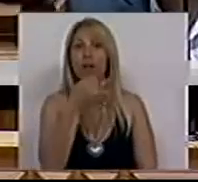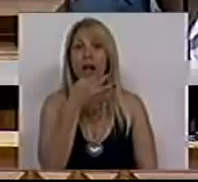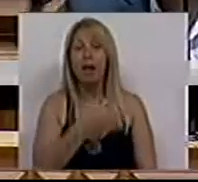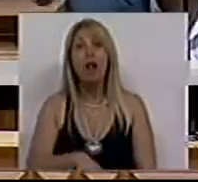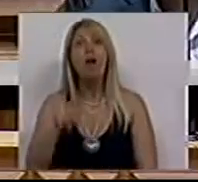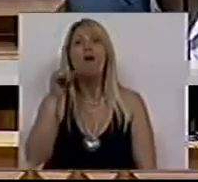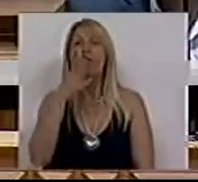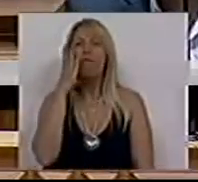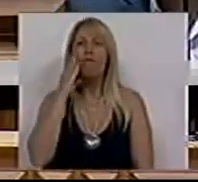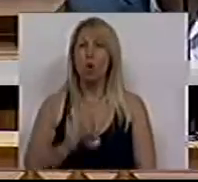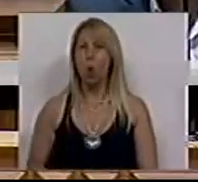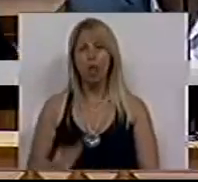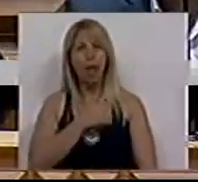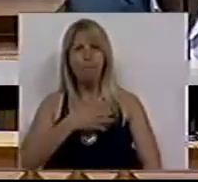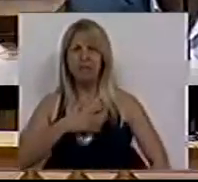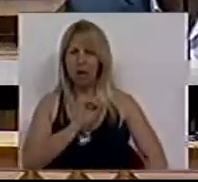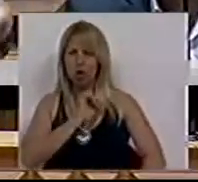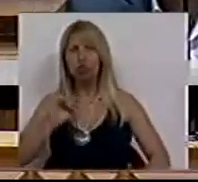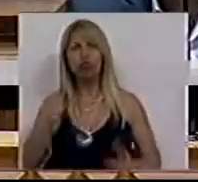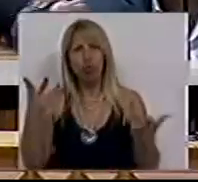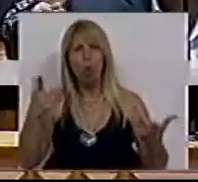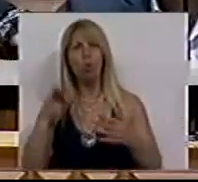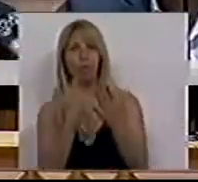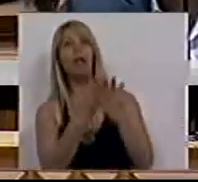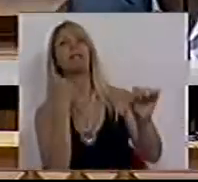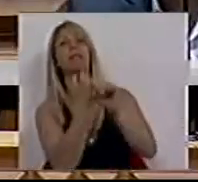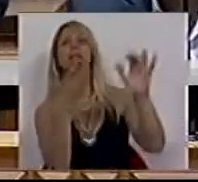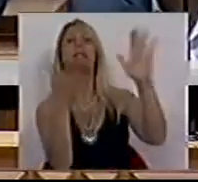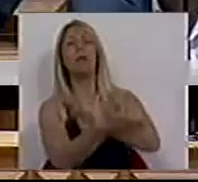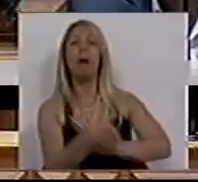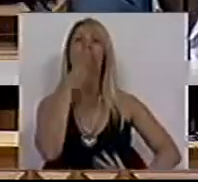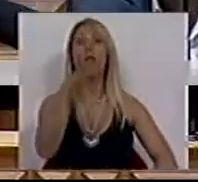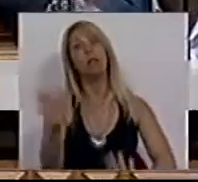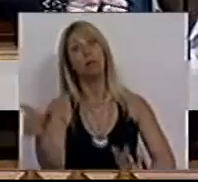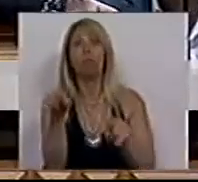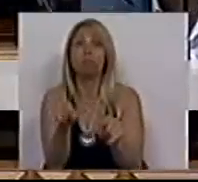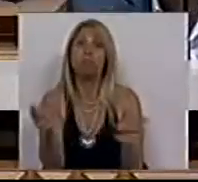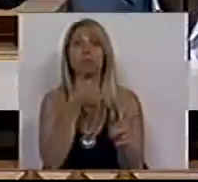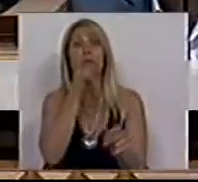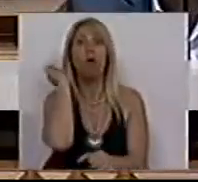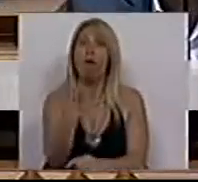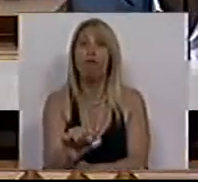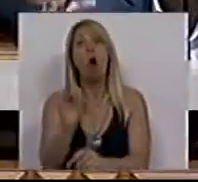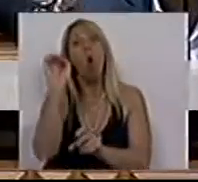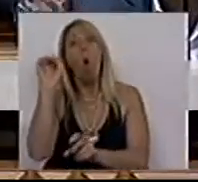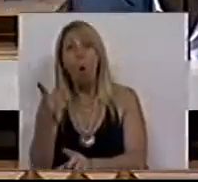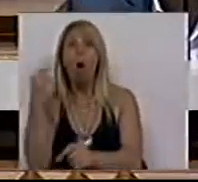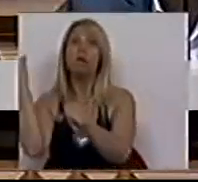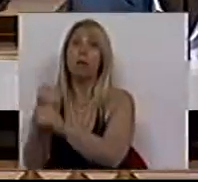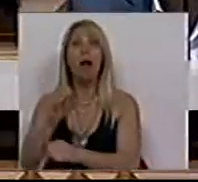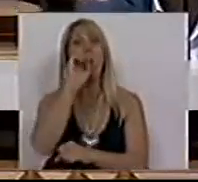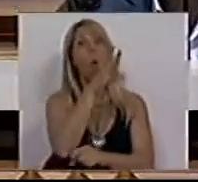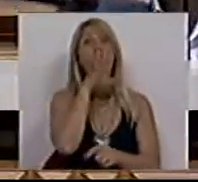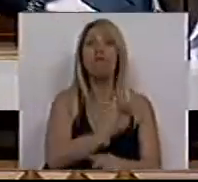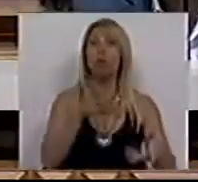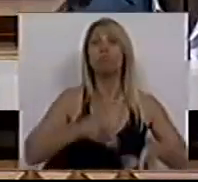confrontamos. São os empresários, os empregadores de que tanto falam, que vêm dizer ou trabalham ou têm filhos, as duas coisas não dá. E,